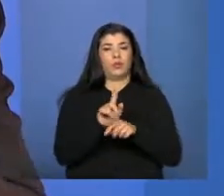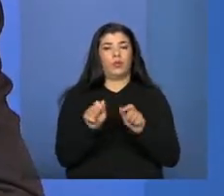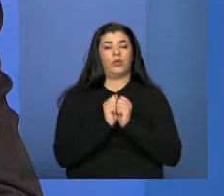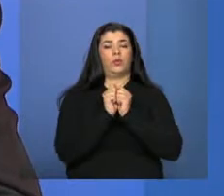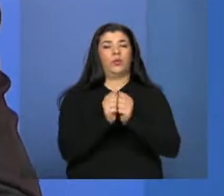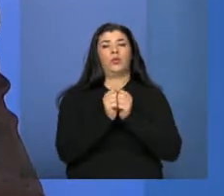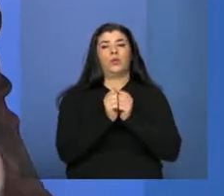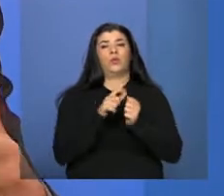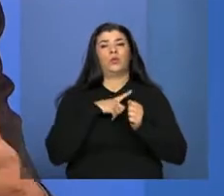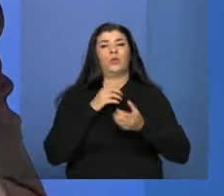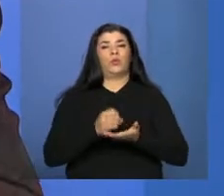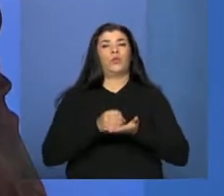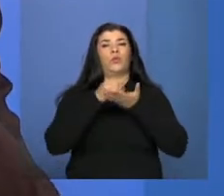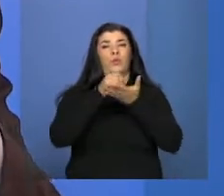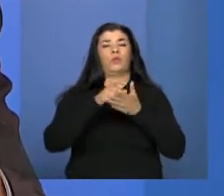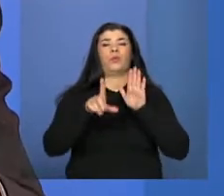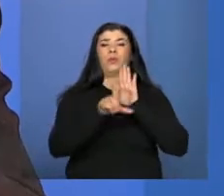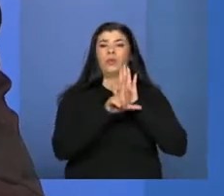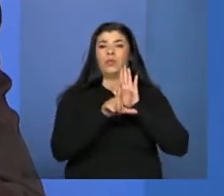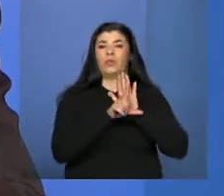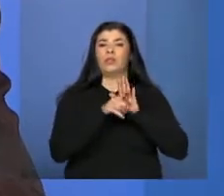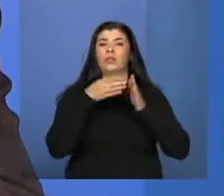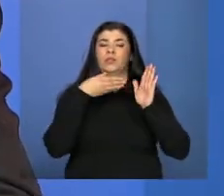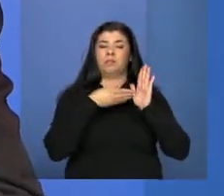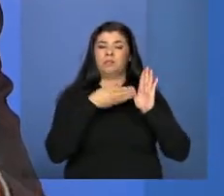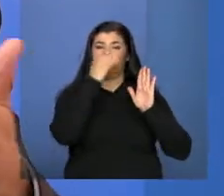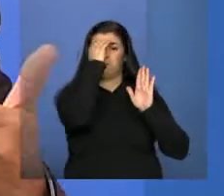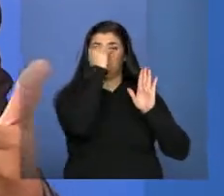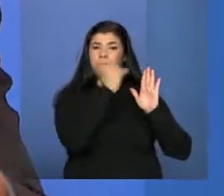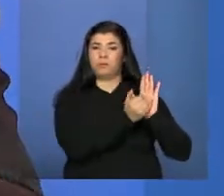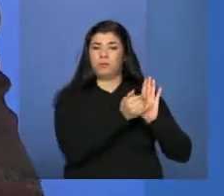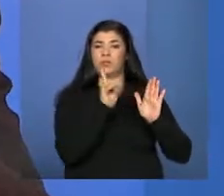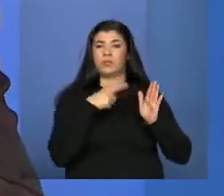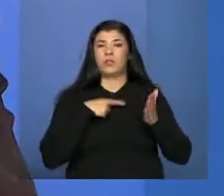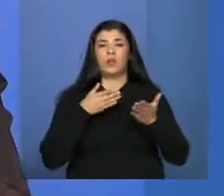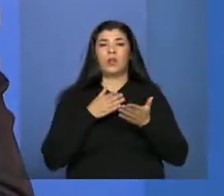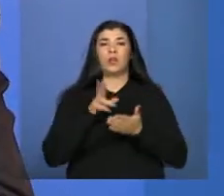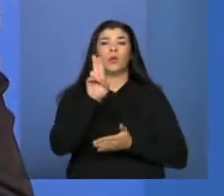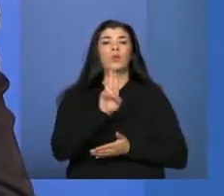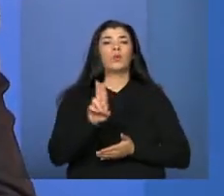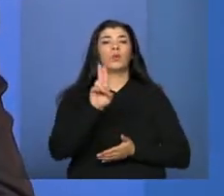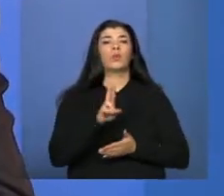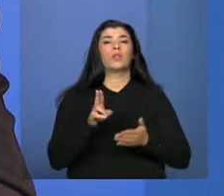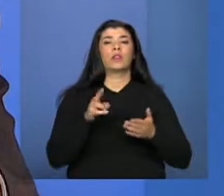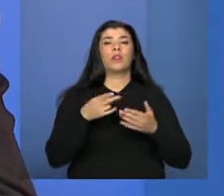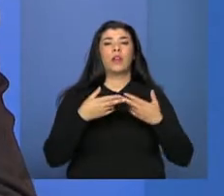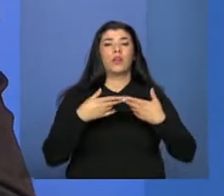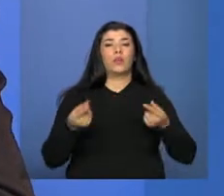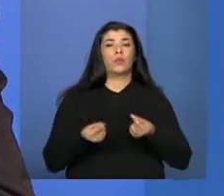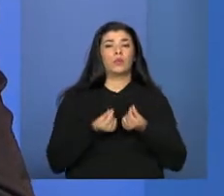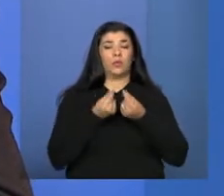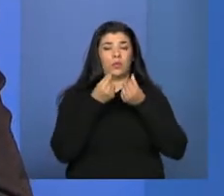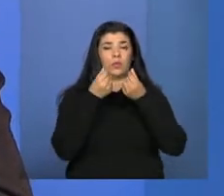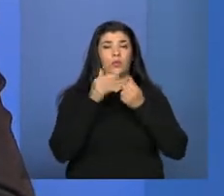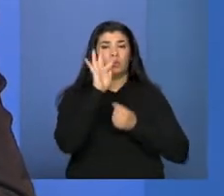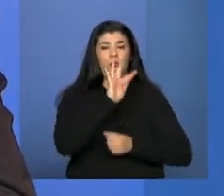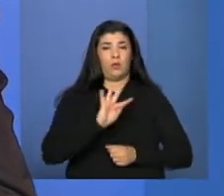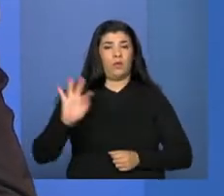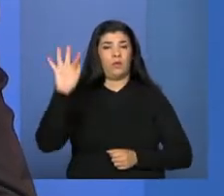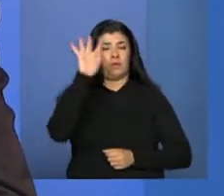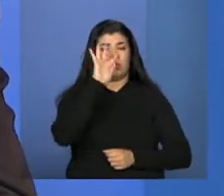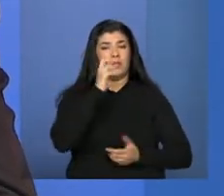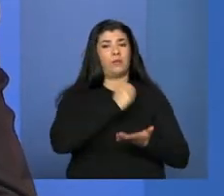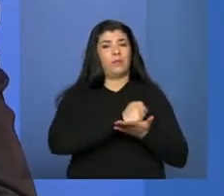possibilidade hoje legal, está na lei de autorizar ou de utilizar o recurso federal para contratar o seu quadro próprio,